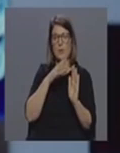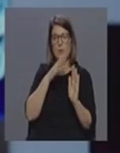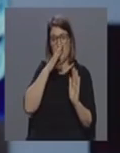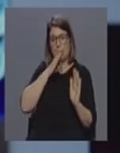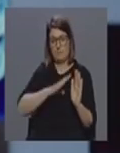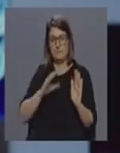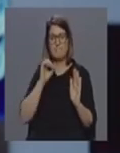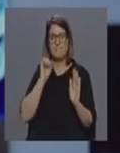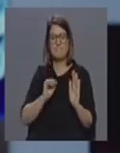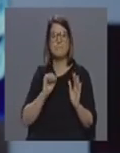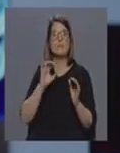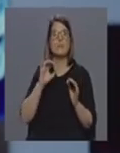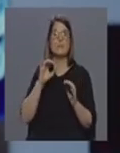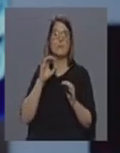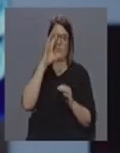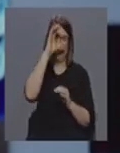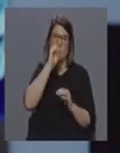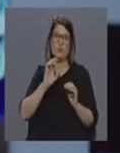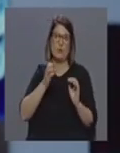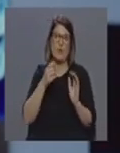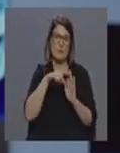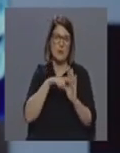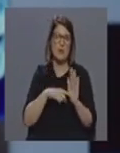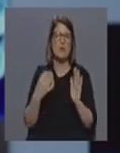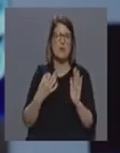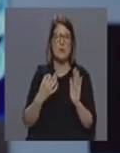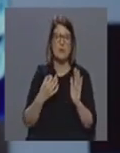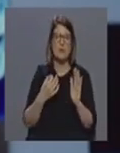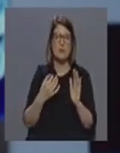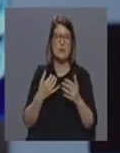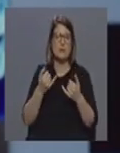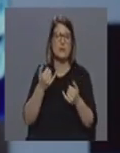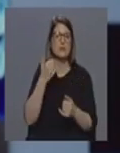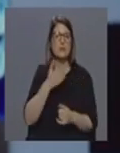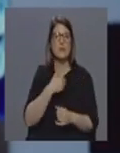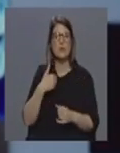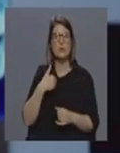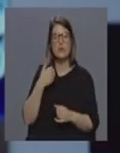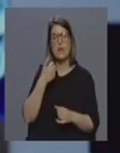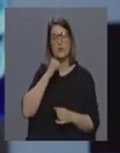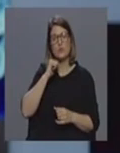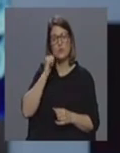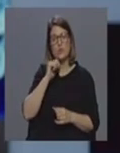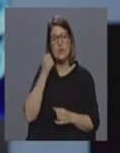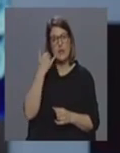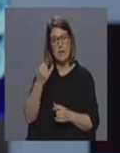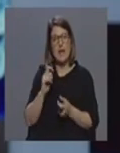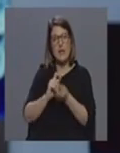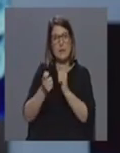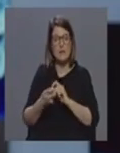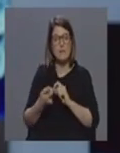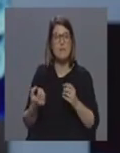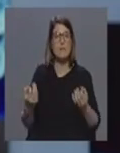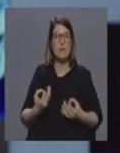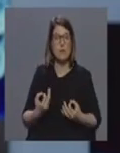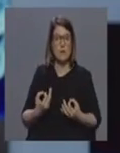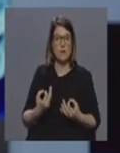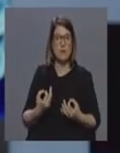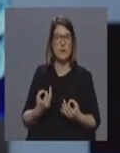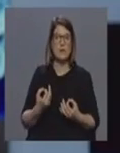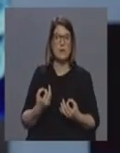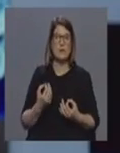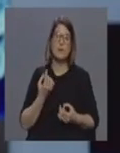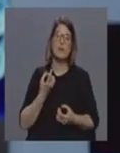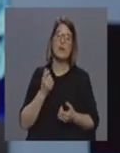medida do governo regional que entanto a própria linha de saúde de Açores também se esteve a adaptar ou seja portanto nós tivemos aqui que nos